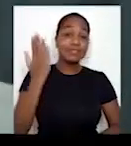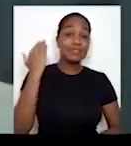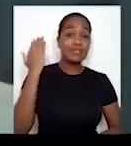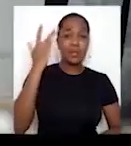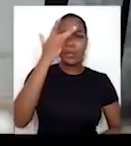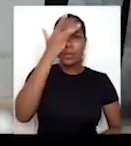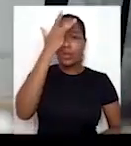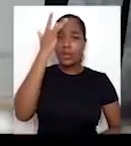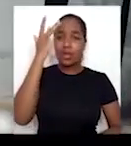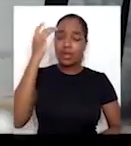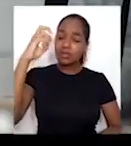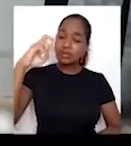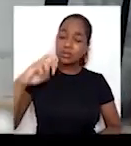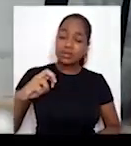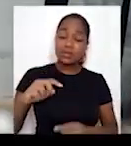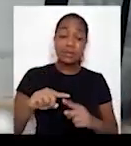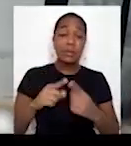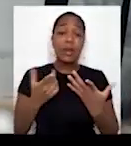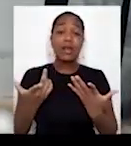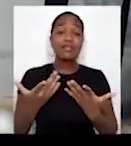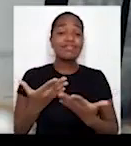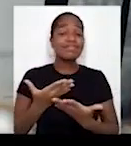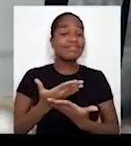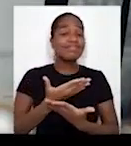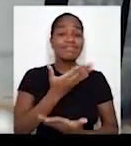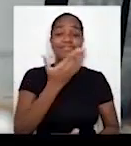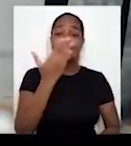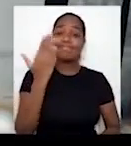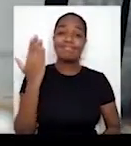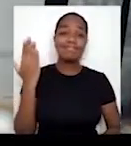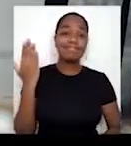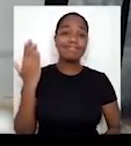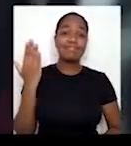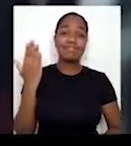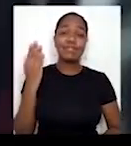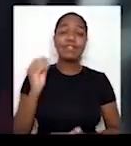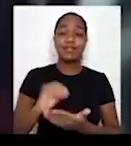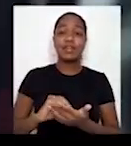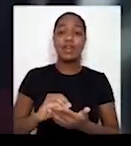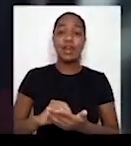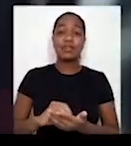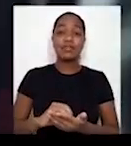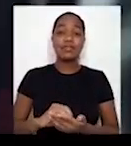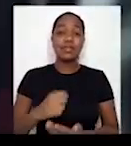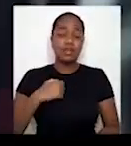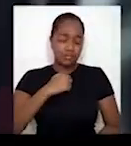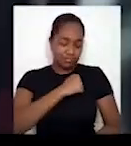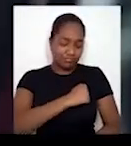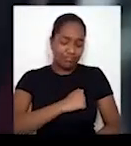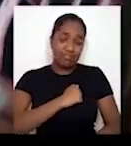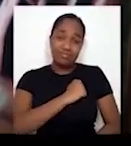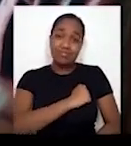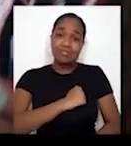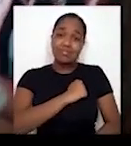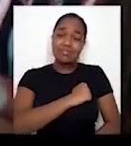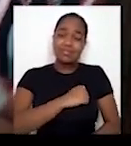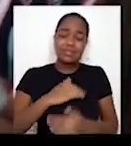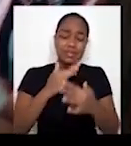Naquela mesa tá faltando ele E a saudade dele